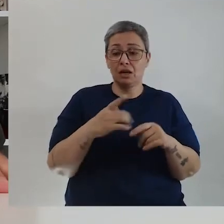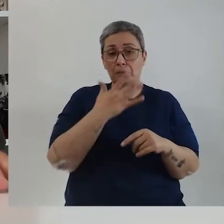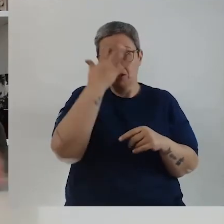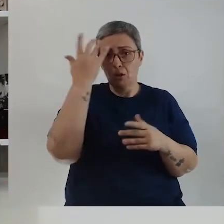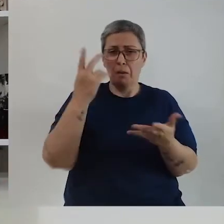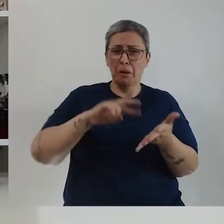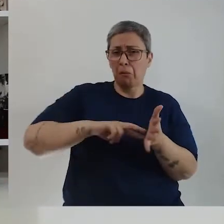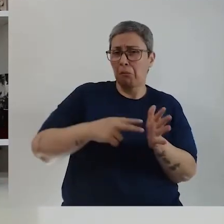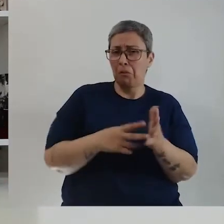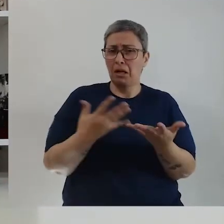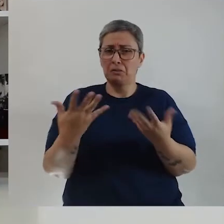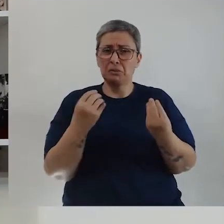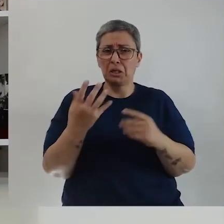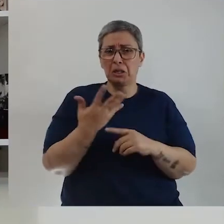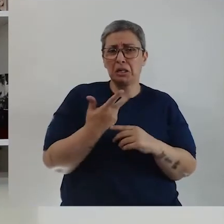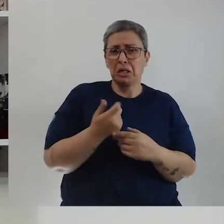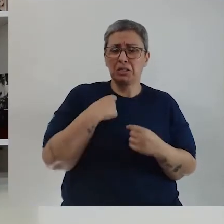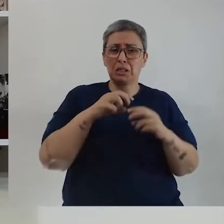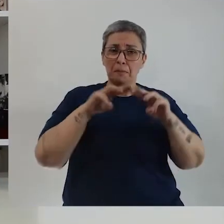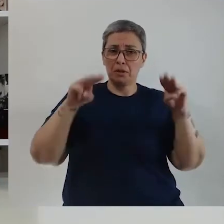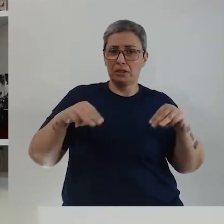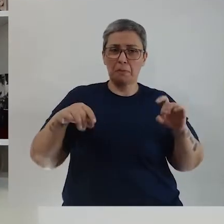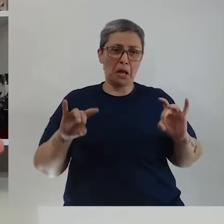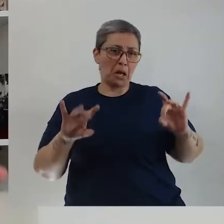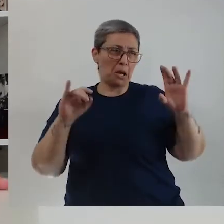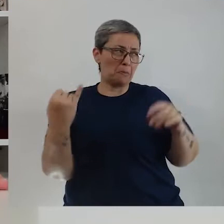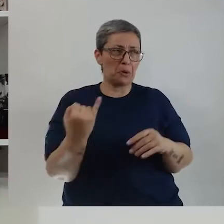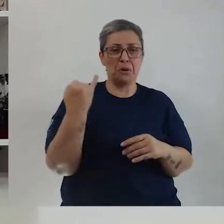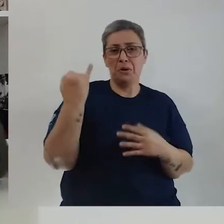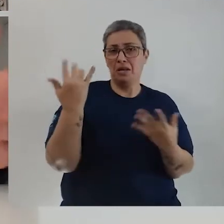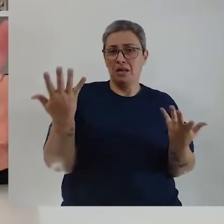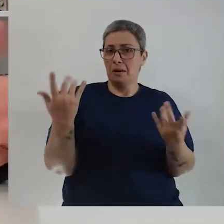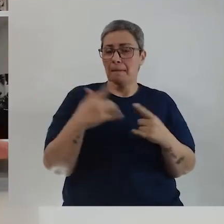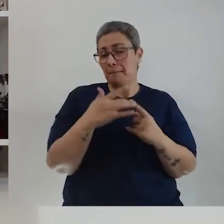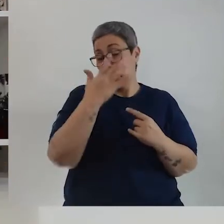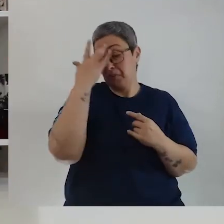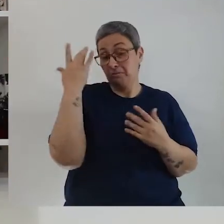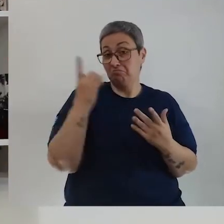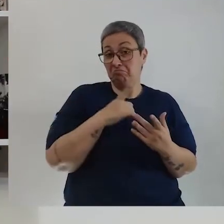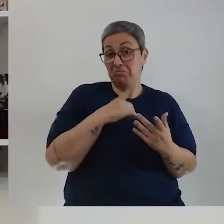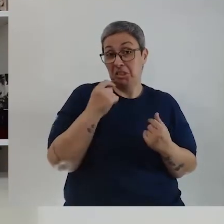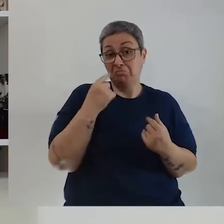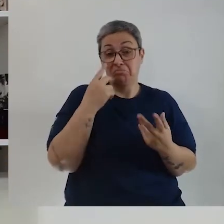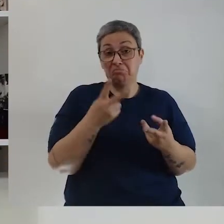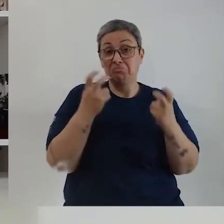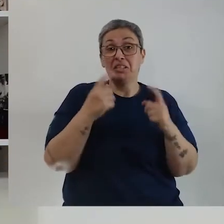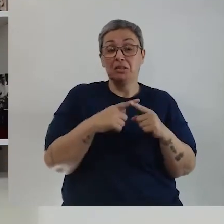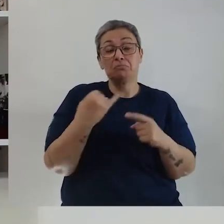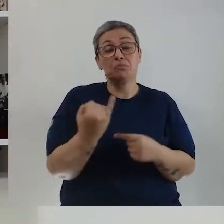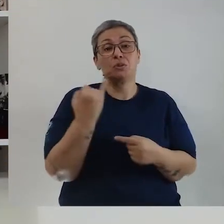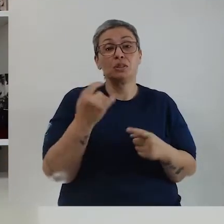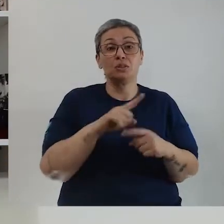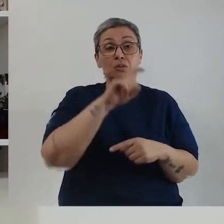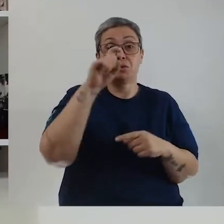essa conotação de arte que está no museu é mais importante, né? O pessoal tem essa visão.